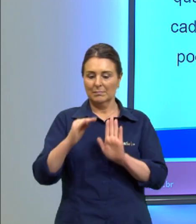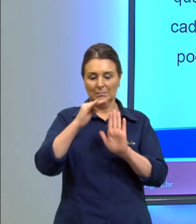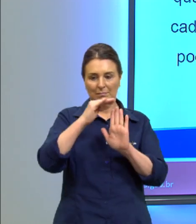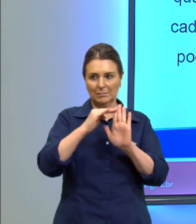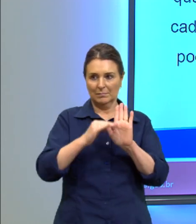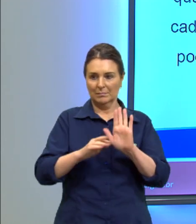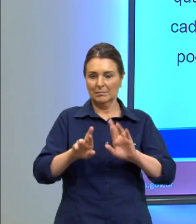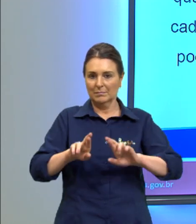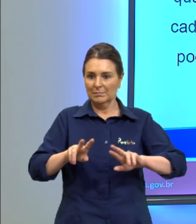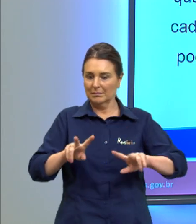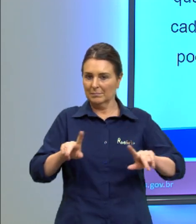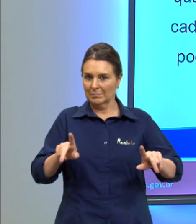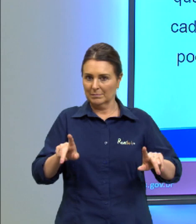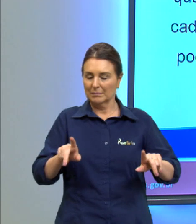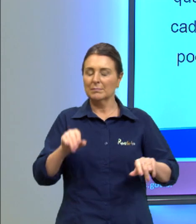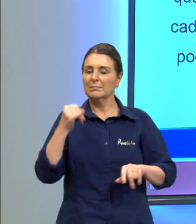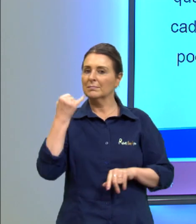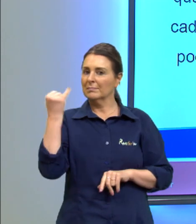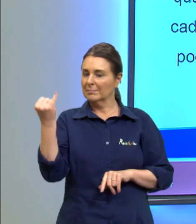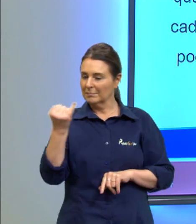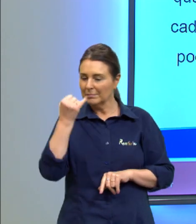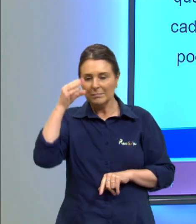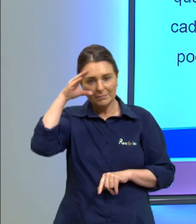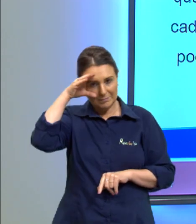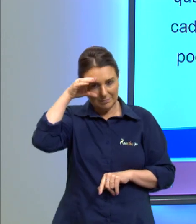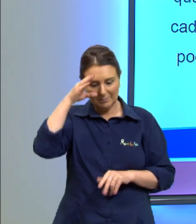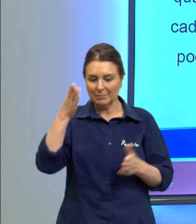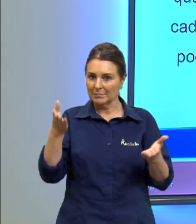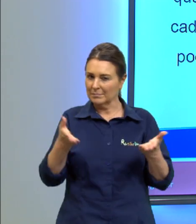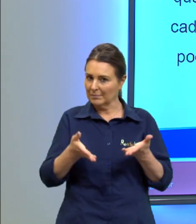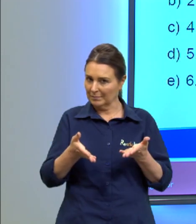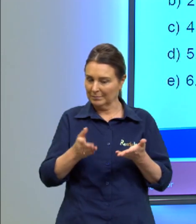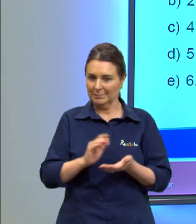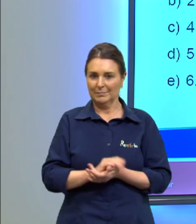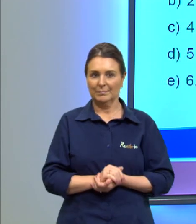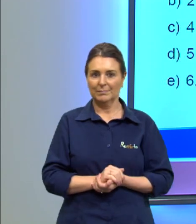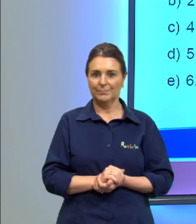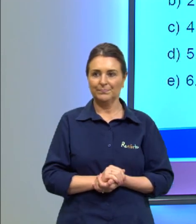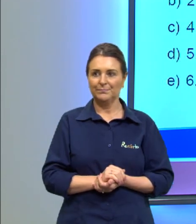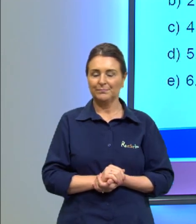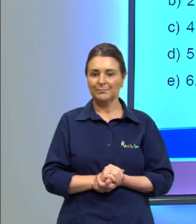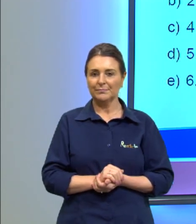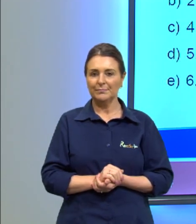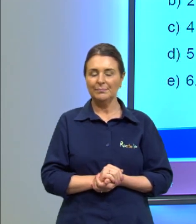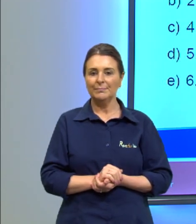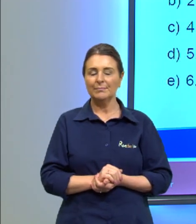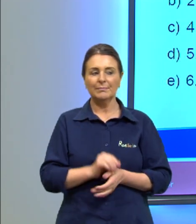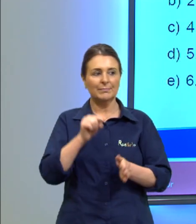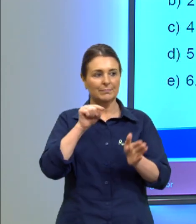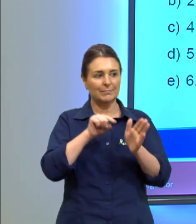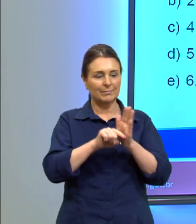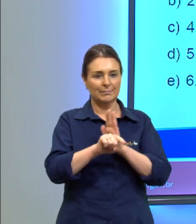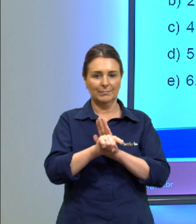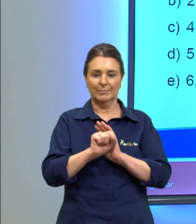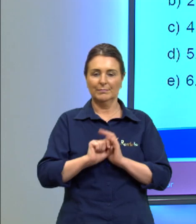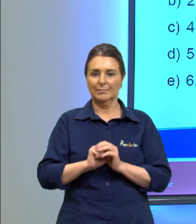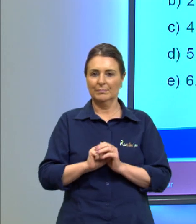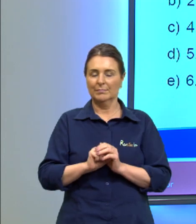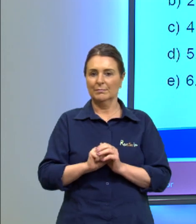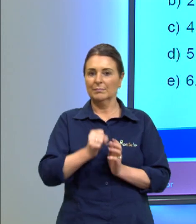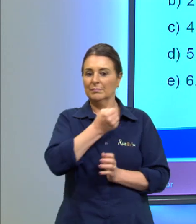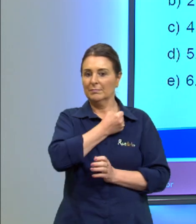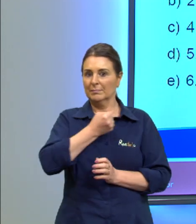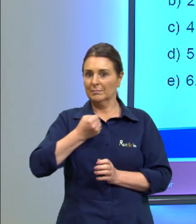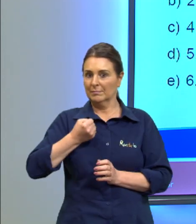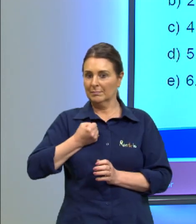diferentes aí e é importante a gente observar isso já de cara. A pergunta é, o número